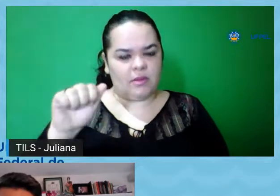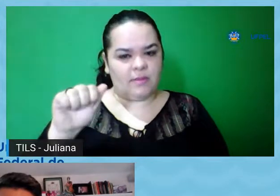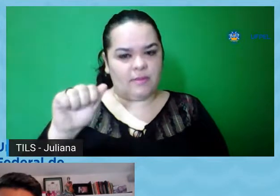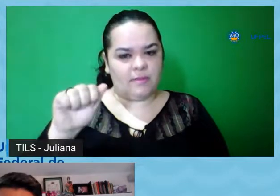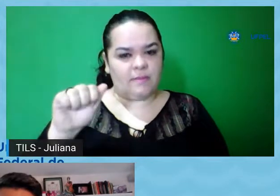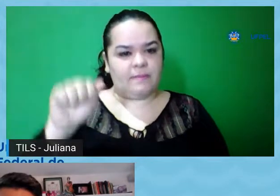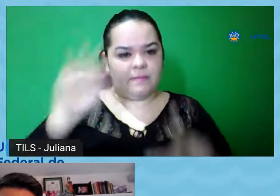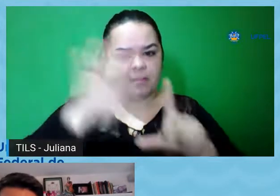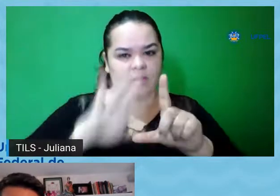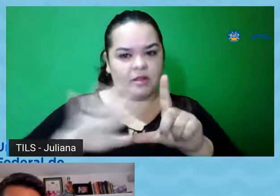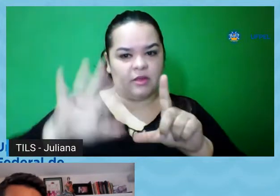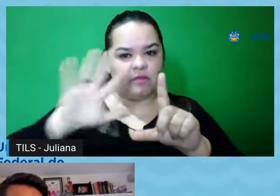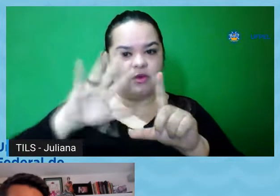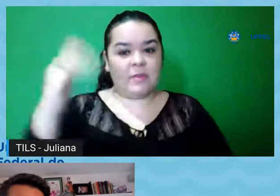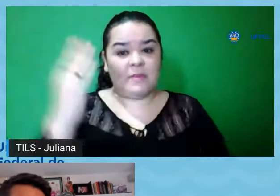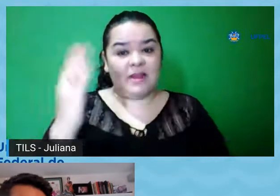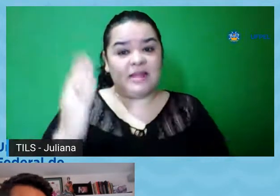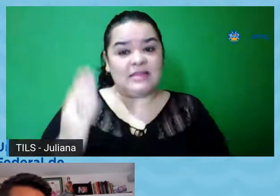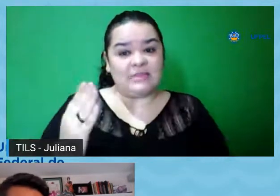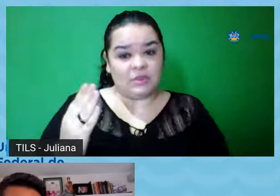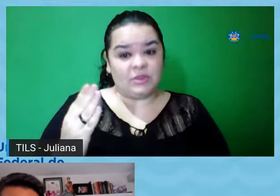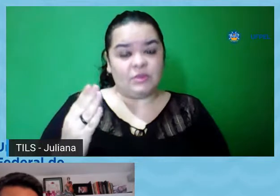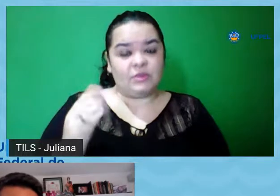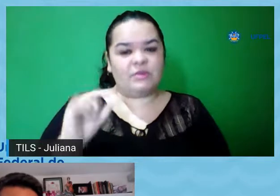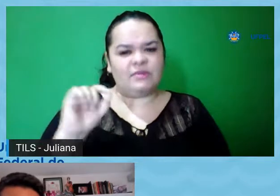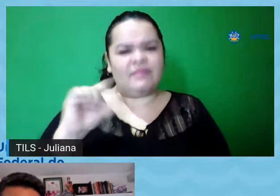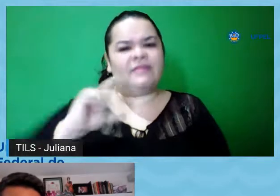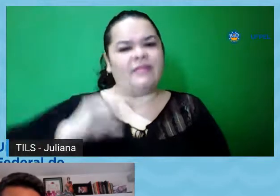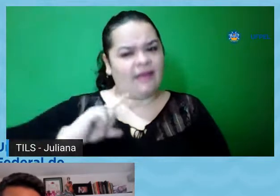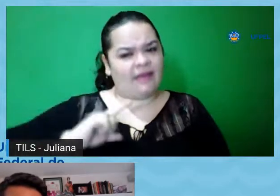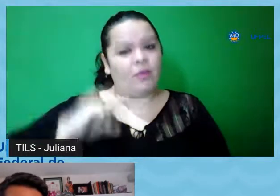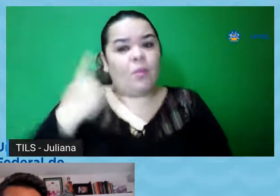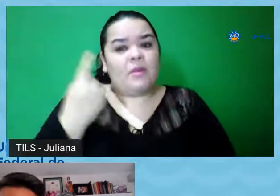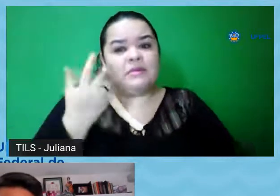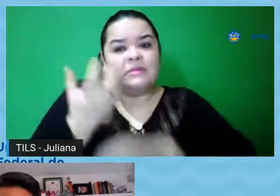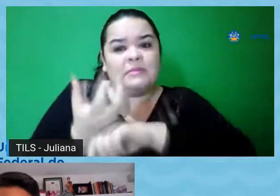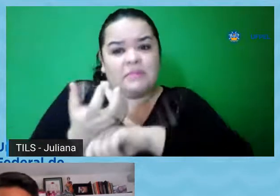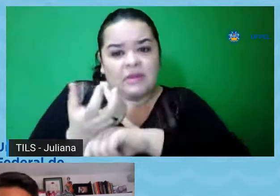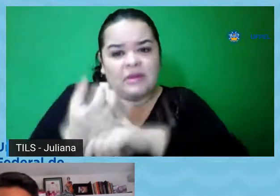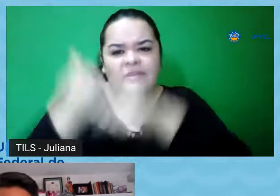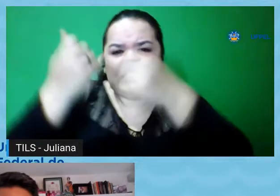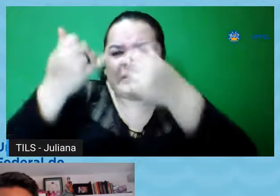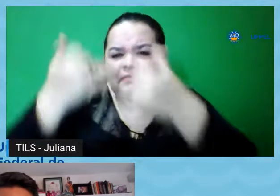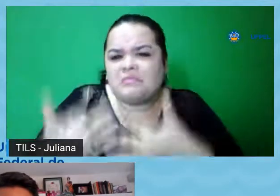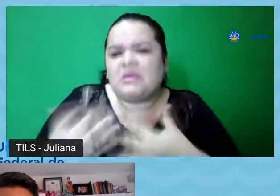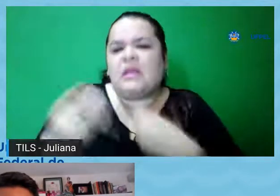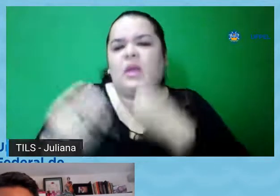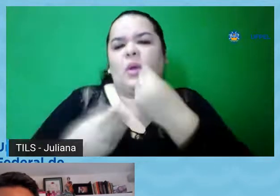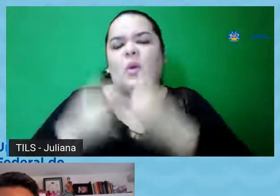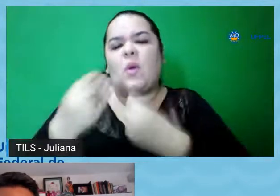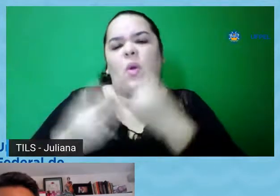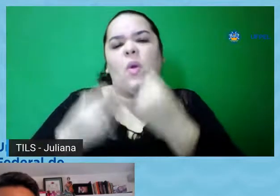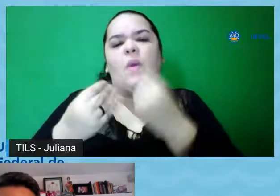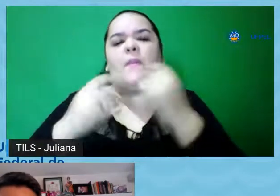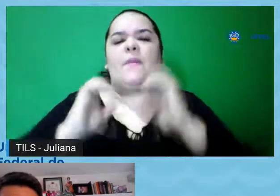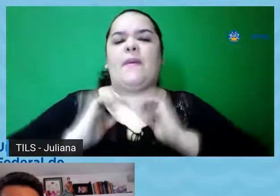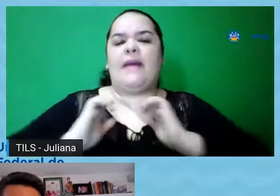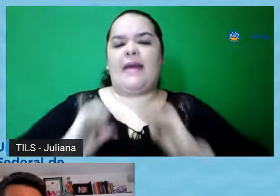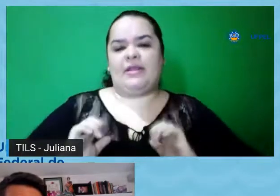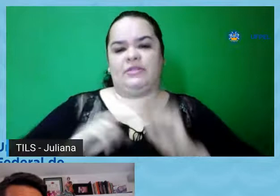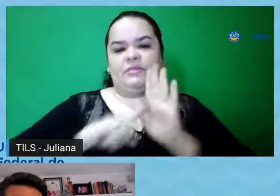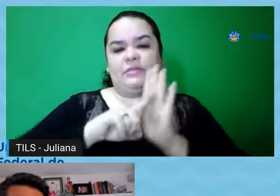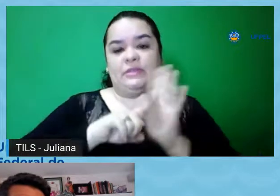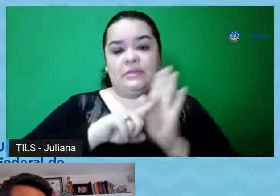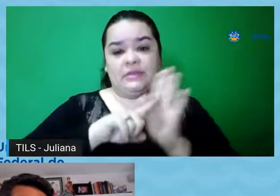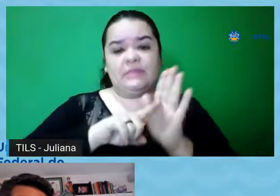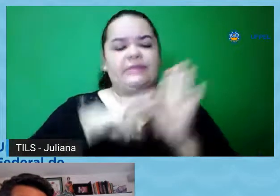existem disciplinas sobre, né, ética em pesquisa, as próprias